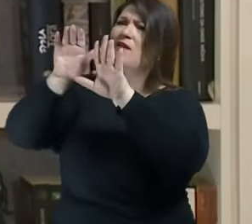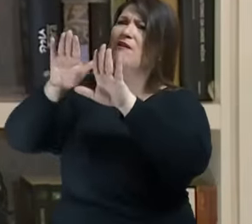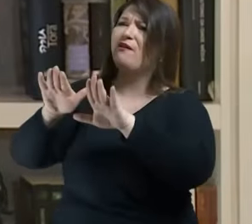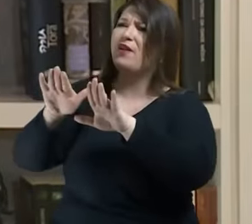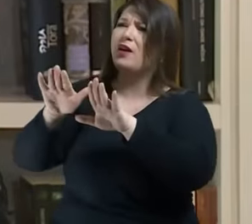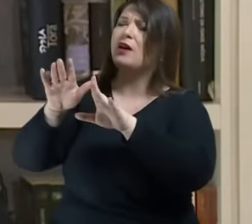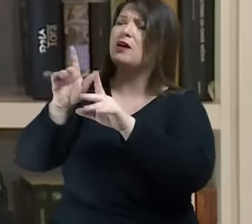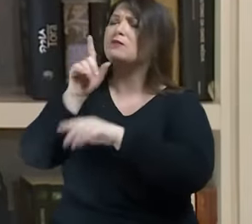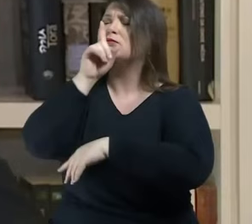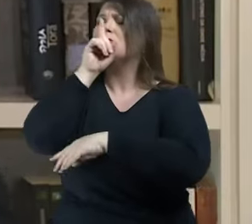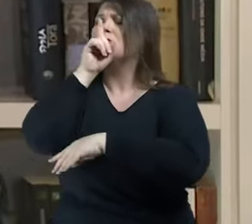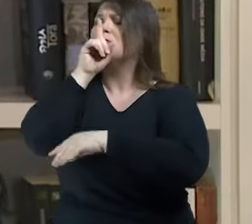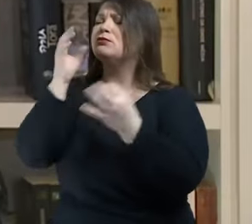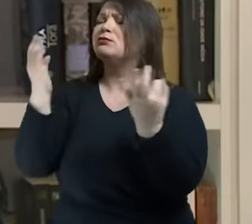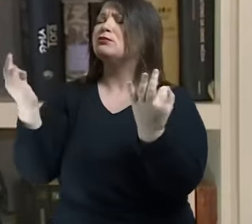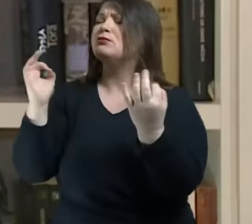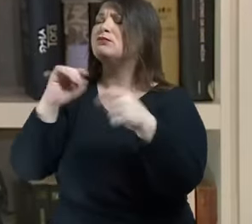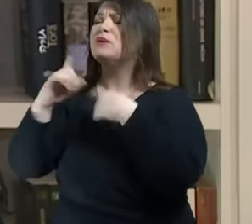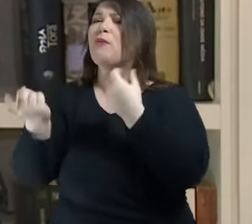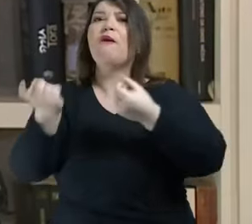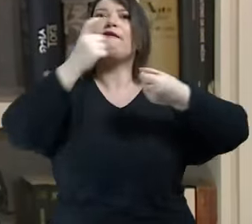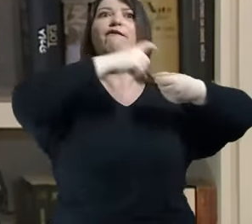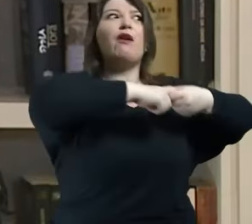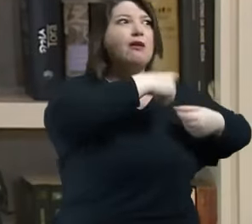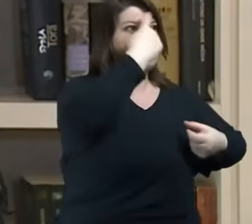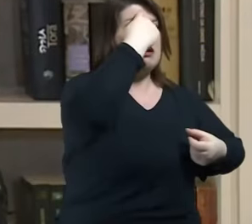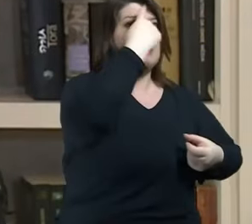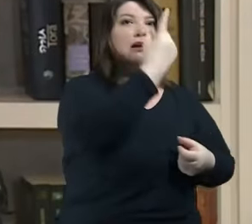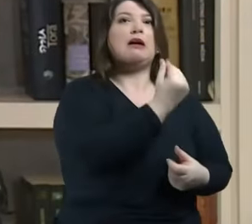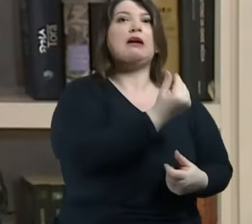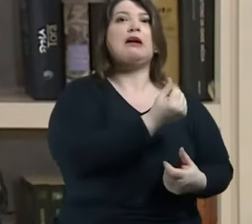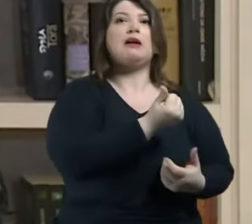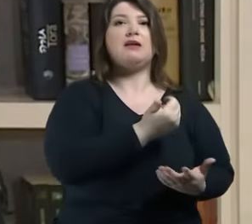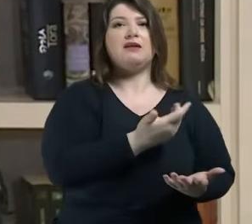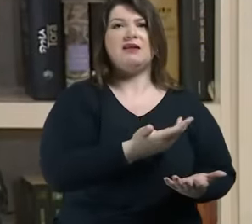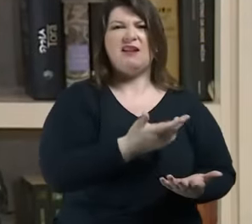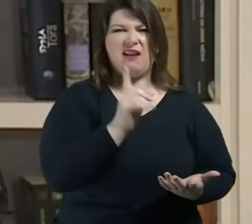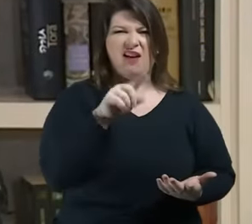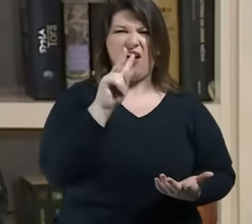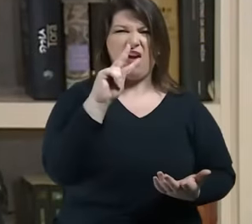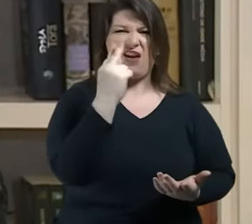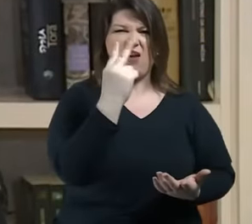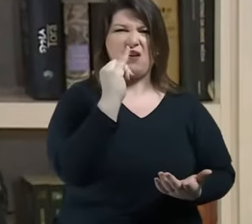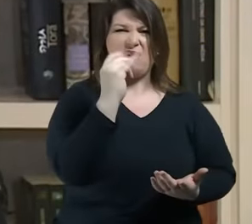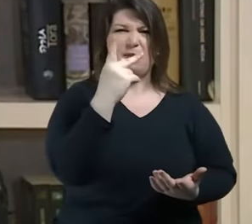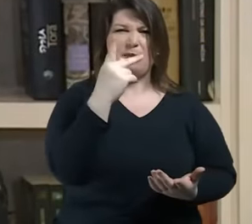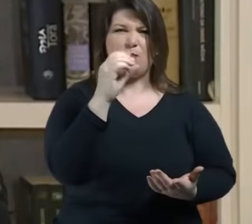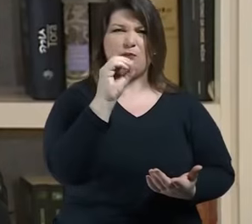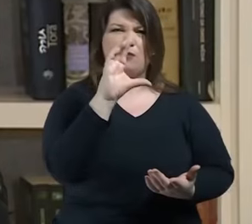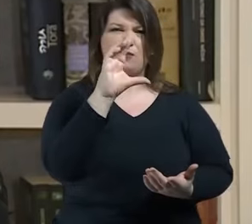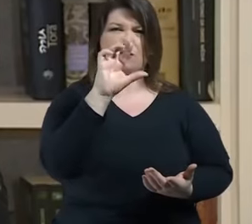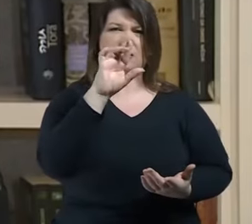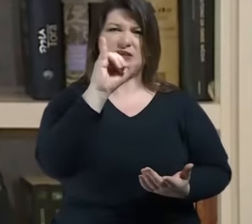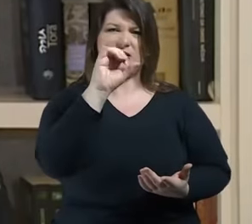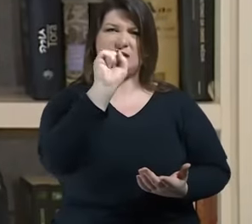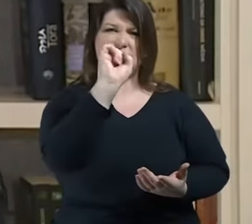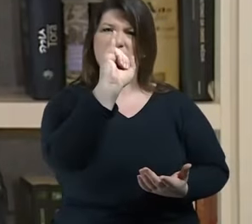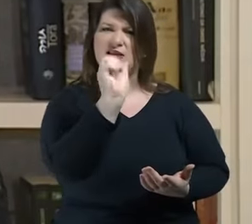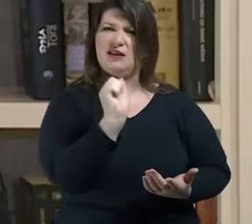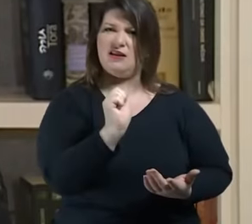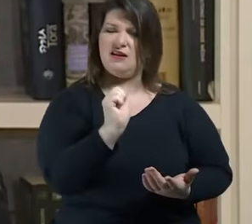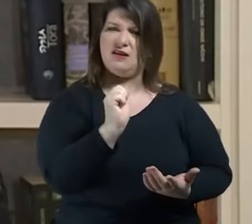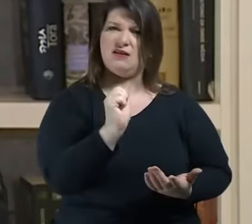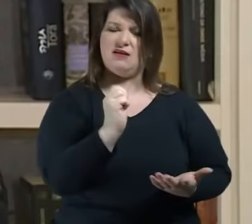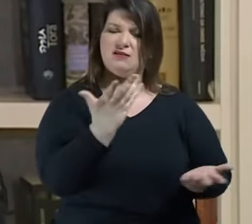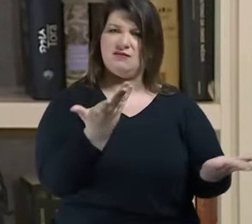não é que seja hipocrisia de todo mundo de forma alguma mas eu estou dizendo que hoje até para se desintoxicar